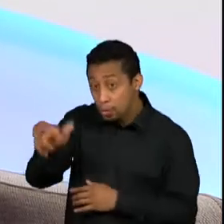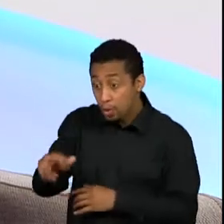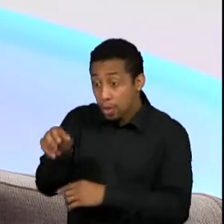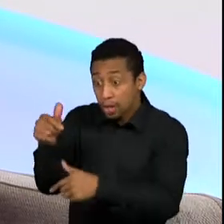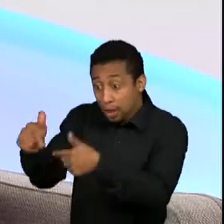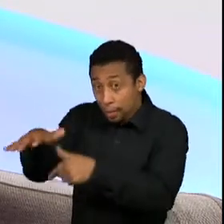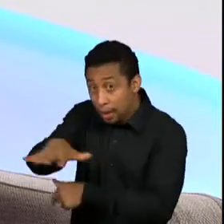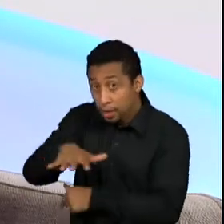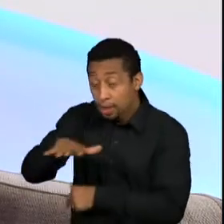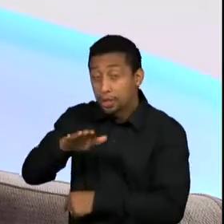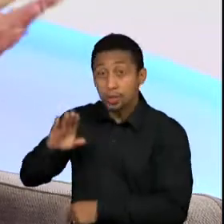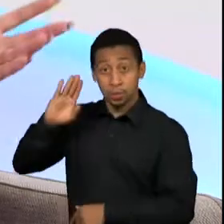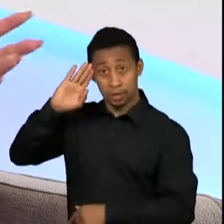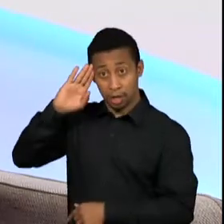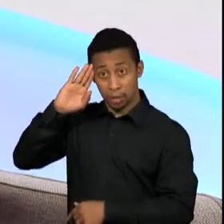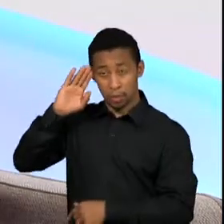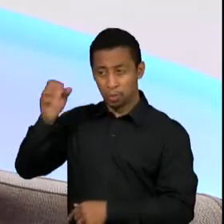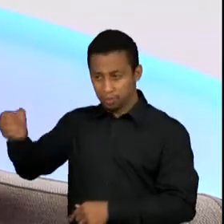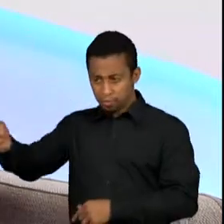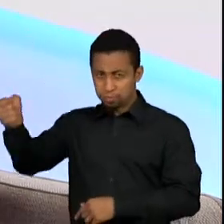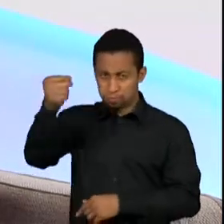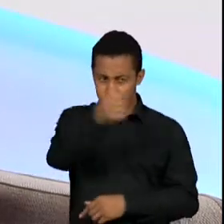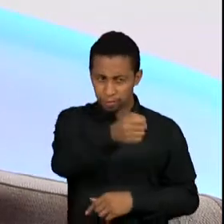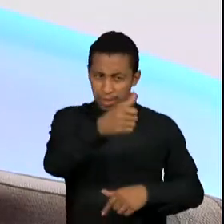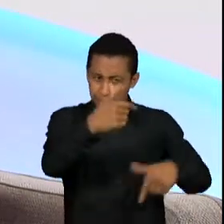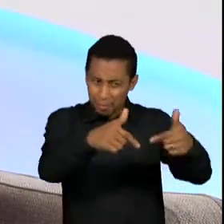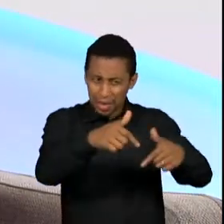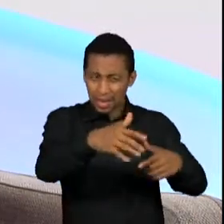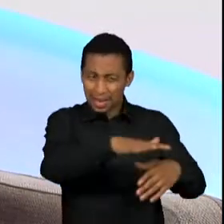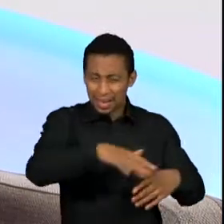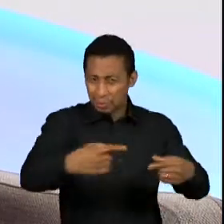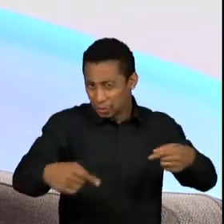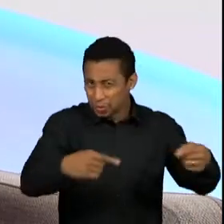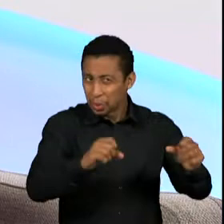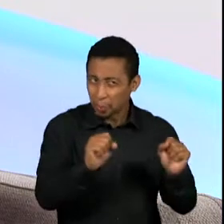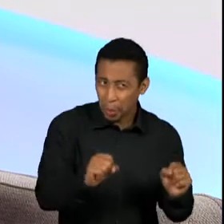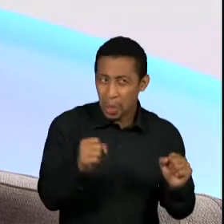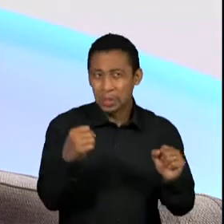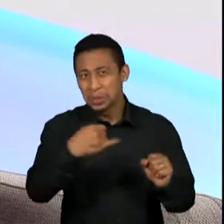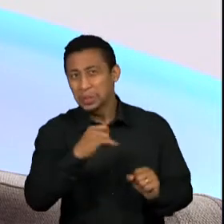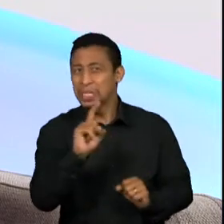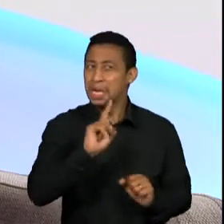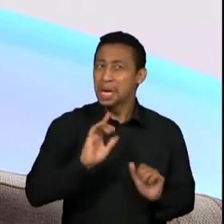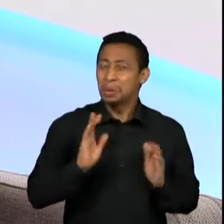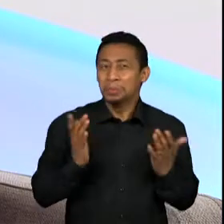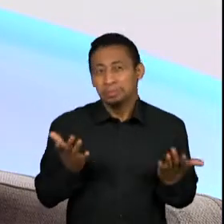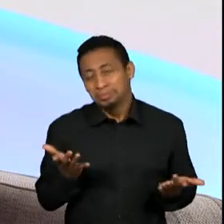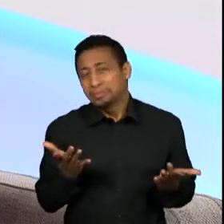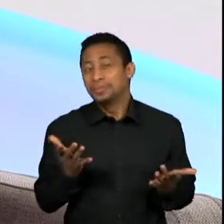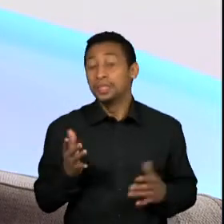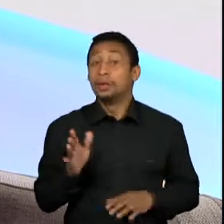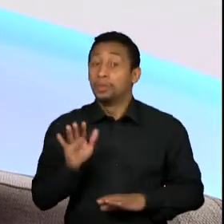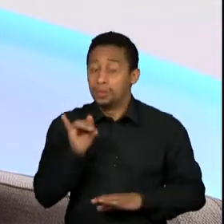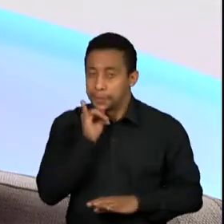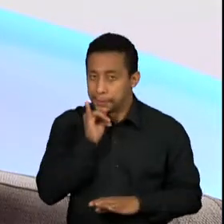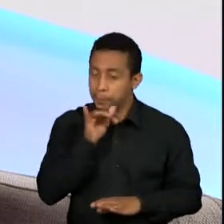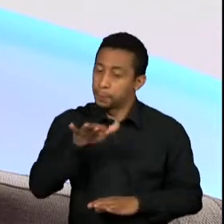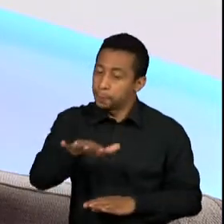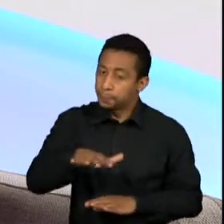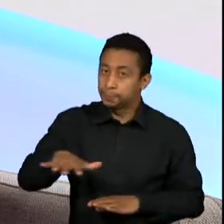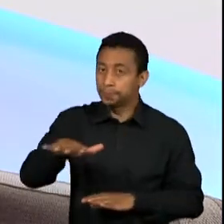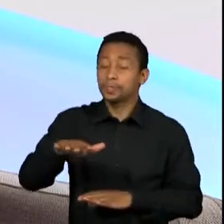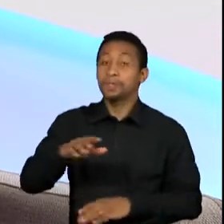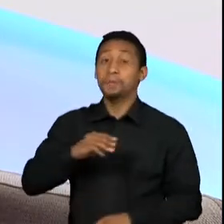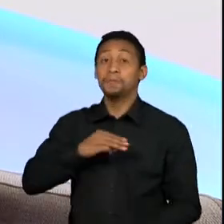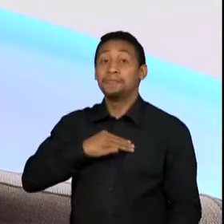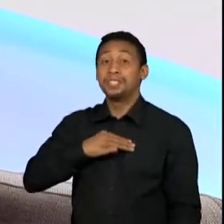para o Exército? Isso mistura um pouco as funções? O eu posso dizer é que no Poder Judiciário, por exemplo, no Ministério Público, isso não é